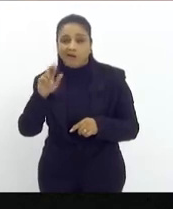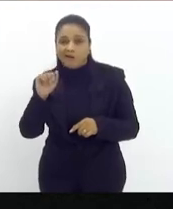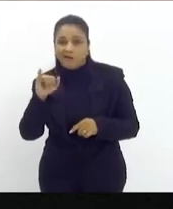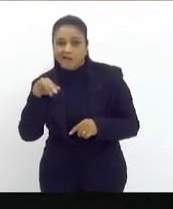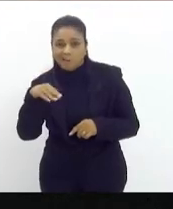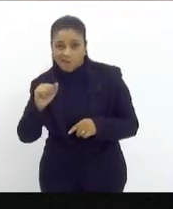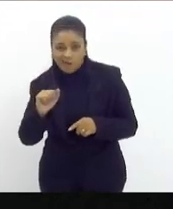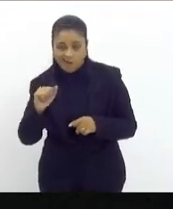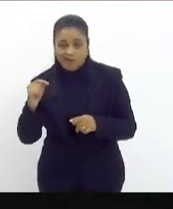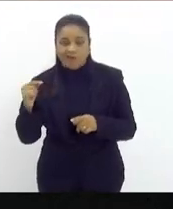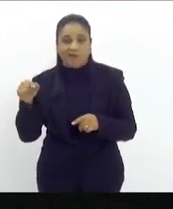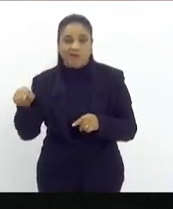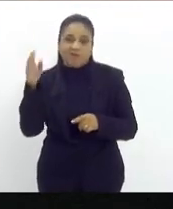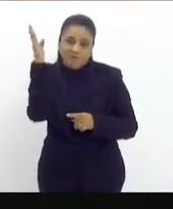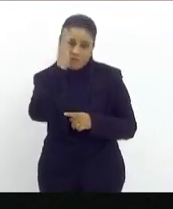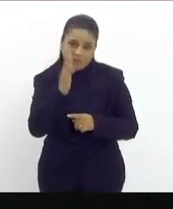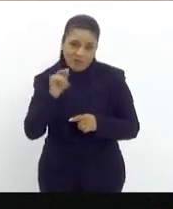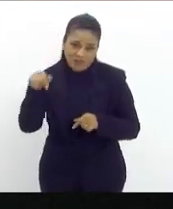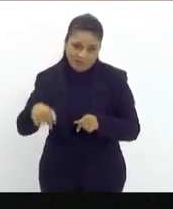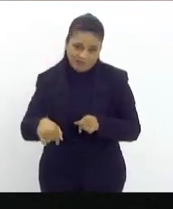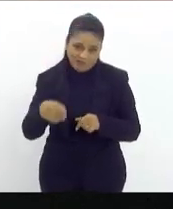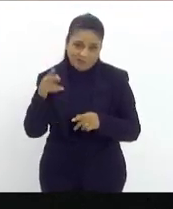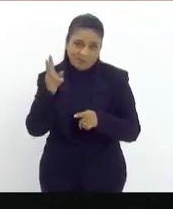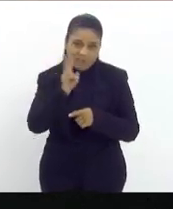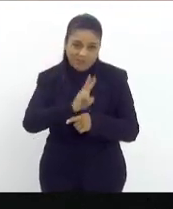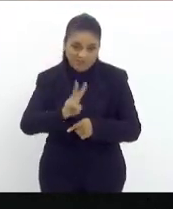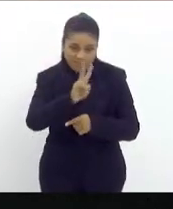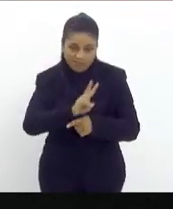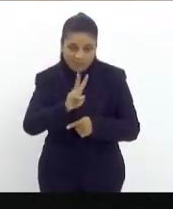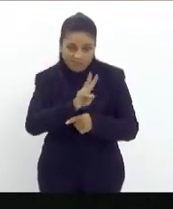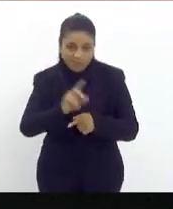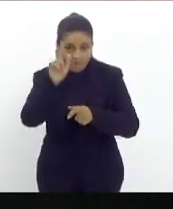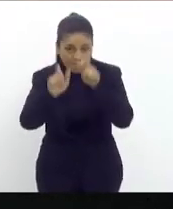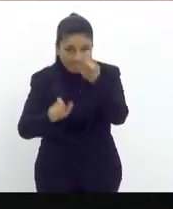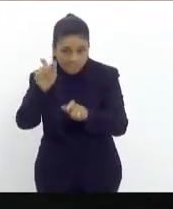chavista cometeu mais de 400 execuções